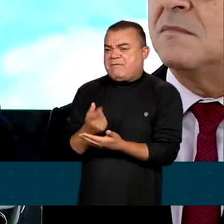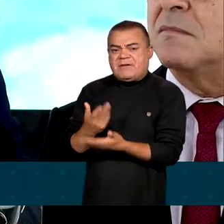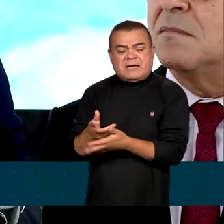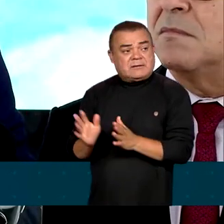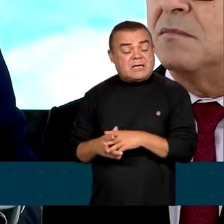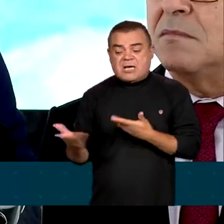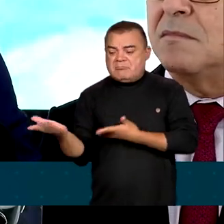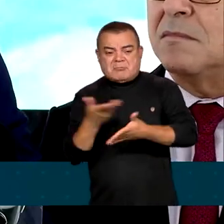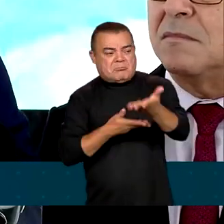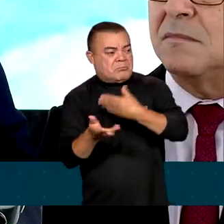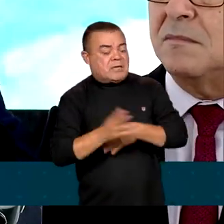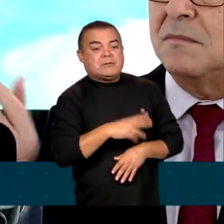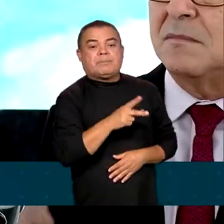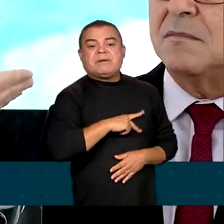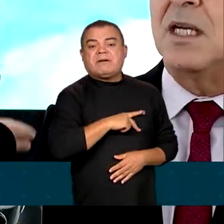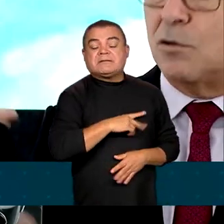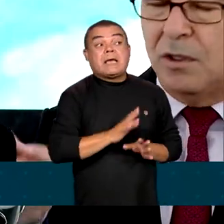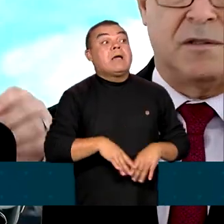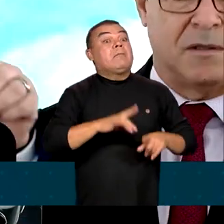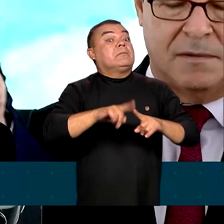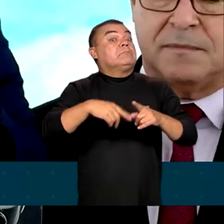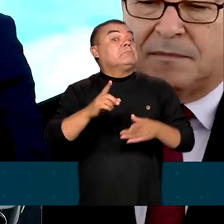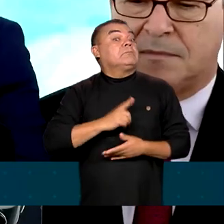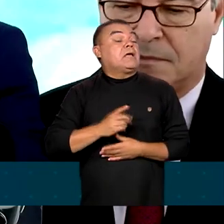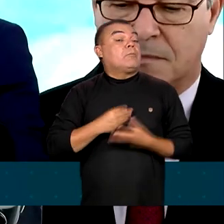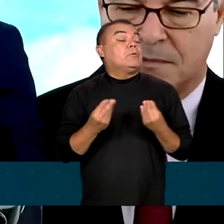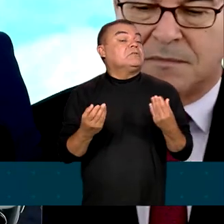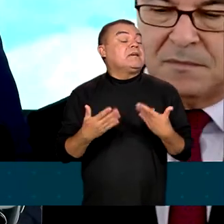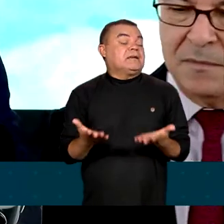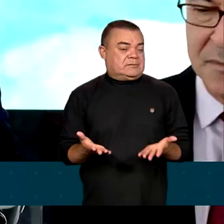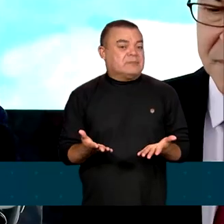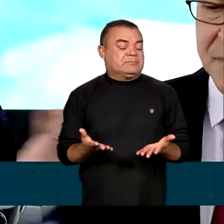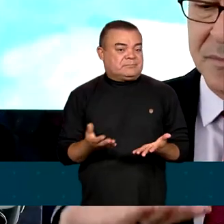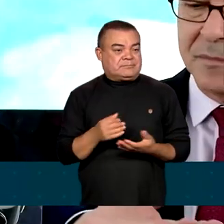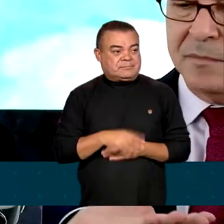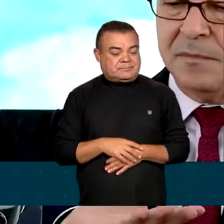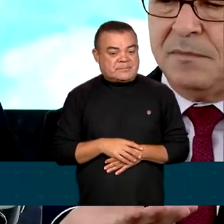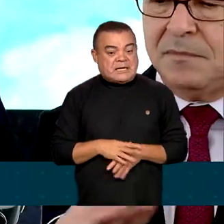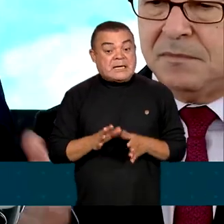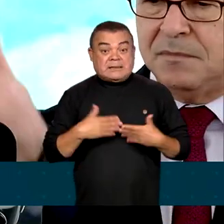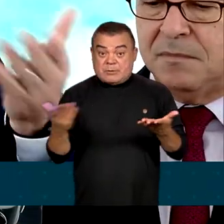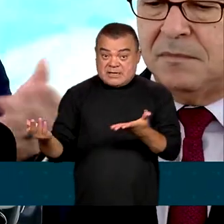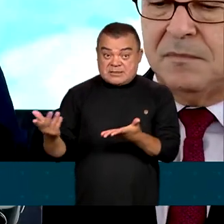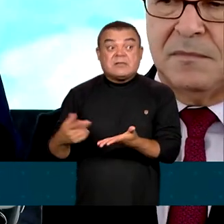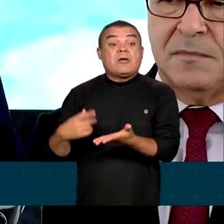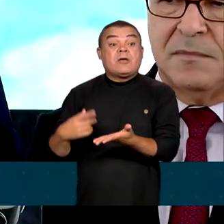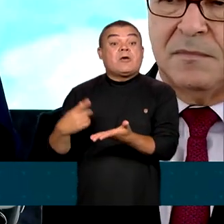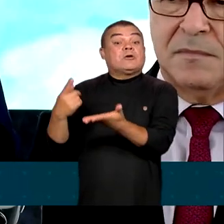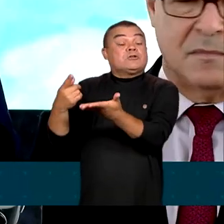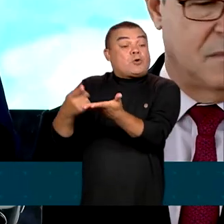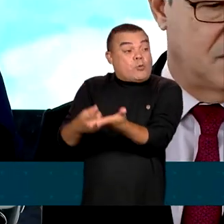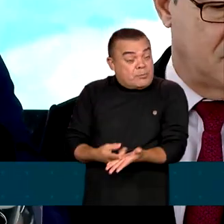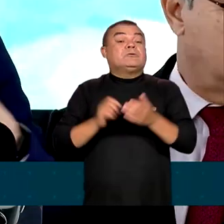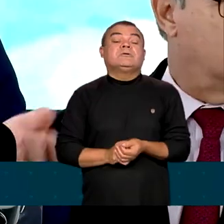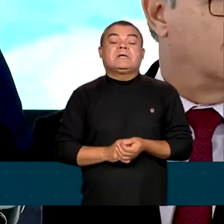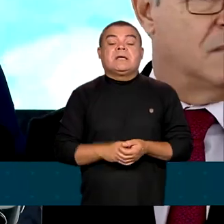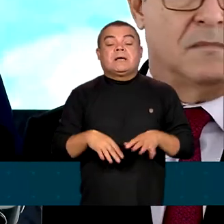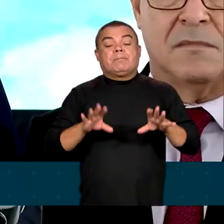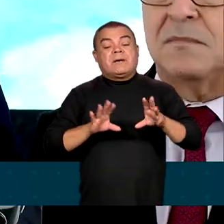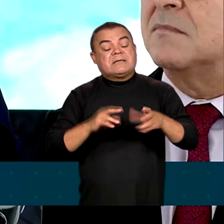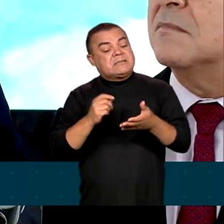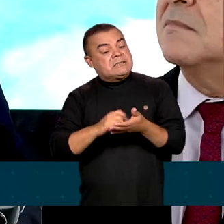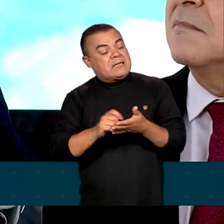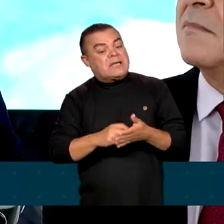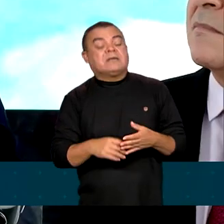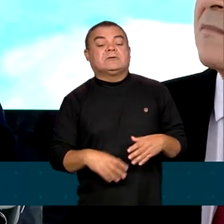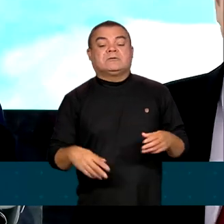privados. Mas tem muitos ainda, que já tudo ficou pendente da presença. Eu sou convidado aí para formalizar os negócios com a presença